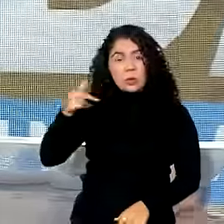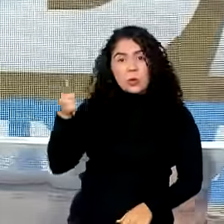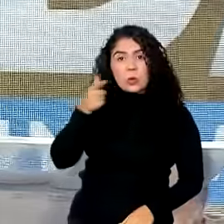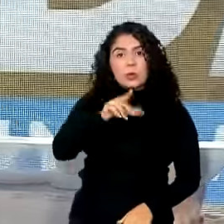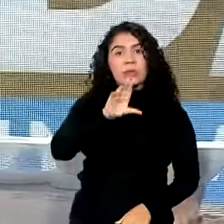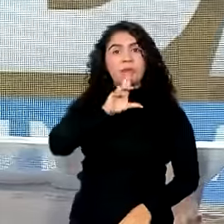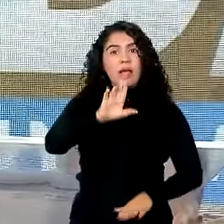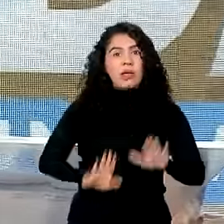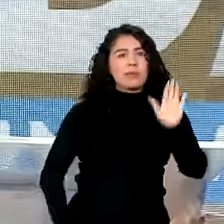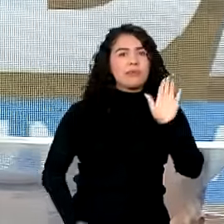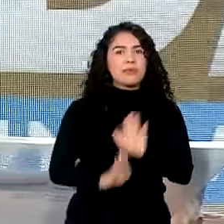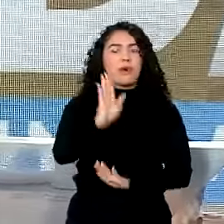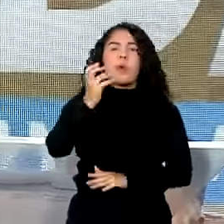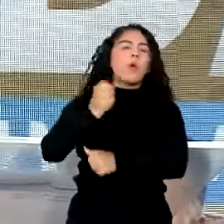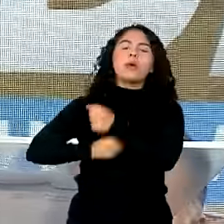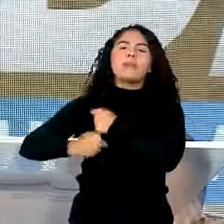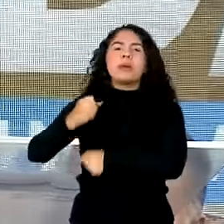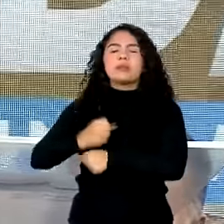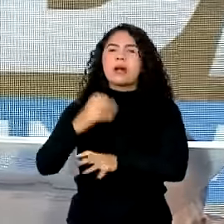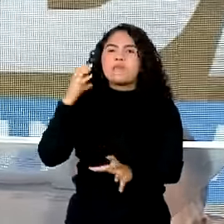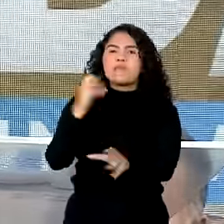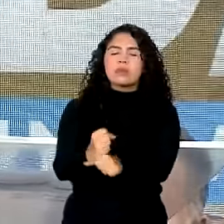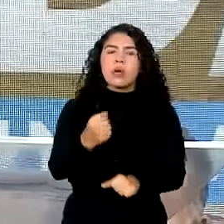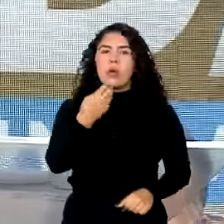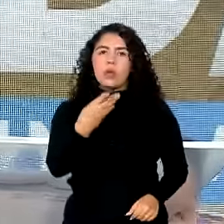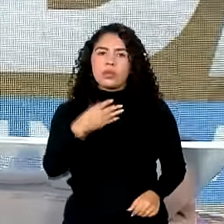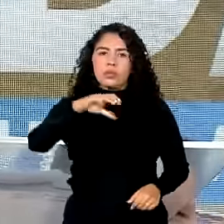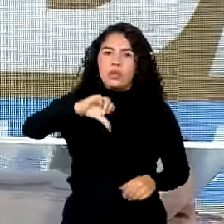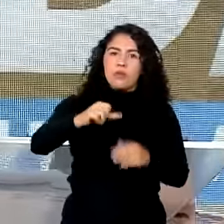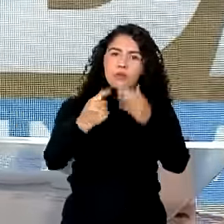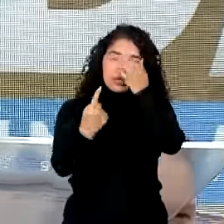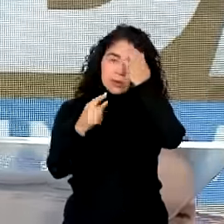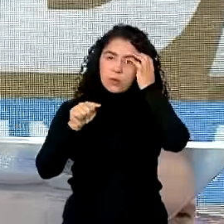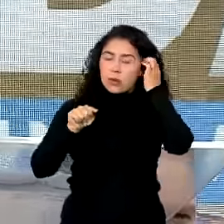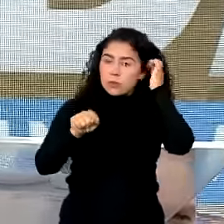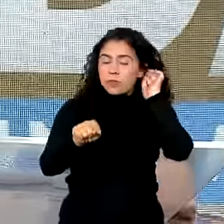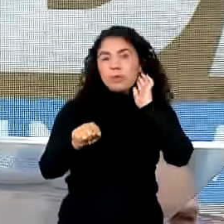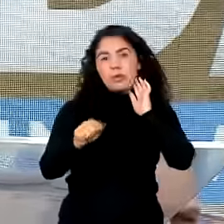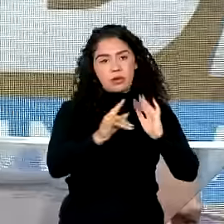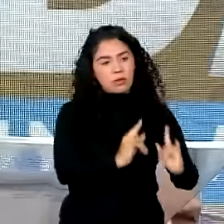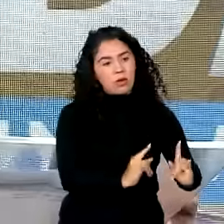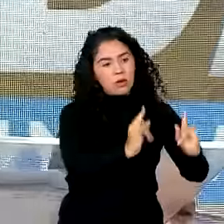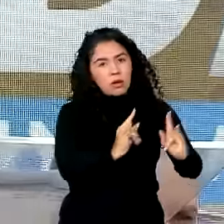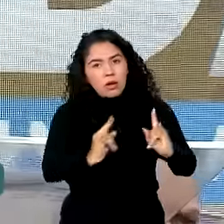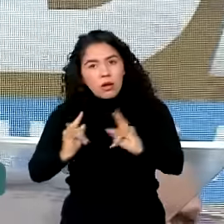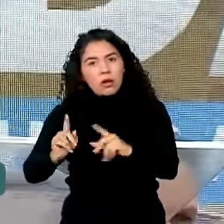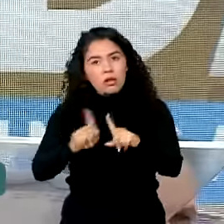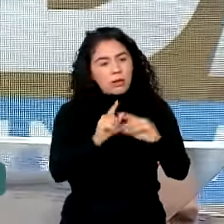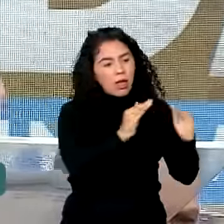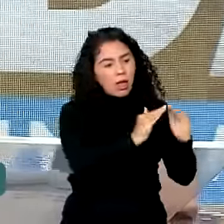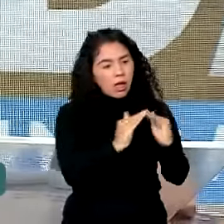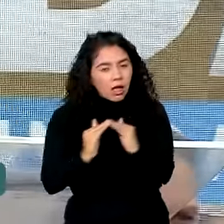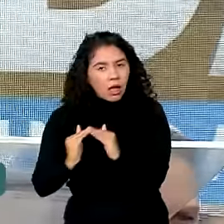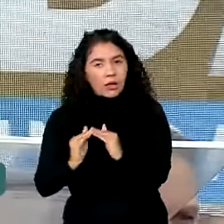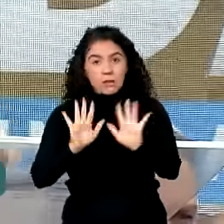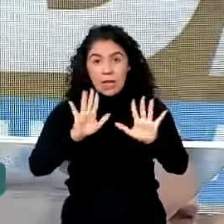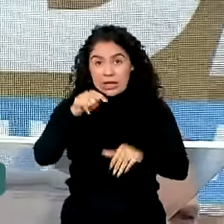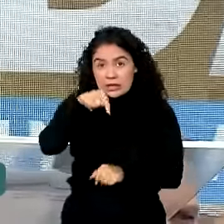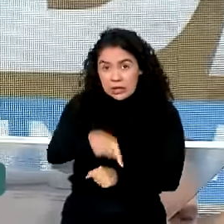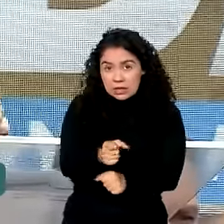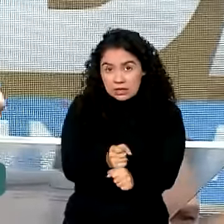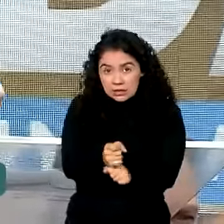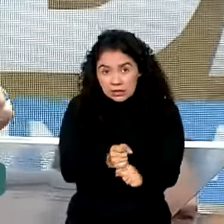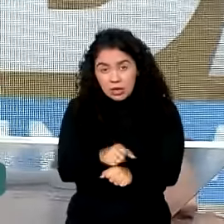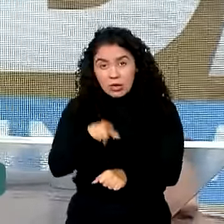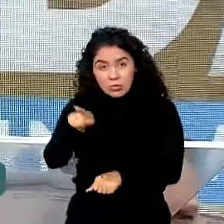contratou, no ano passado, 491 mil novas unidades habitacionais. E esse ano, presidente, o senhor